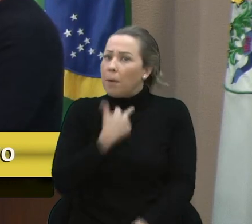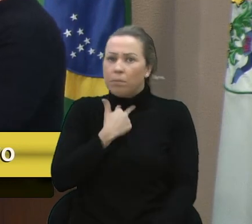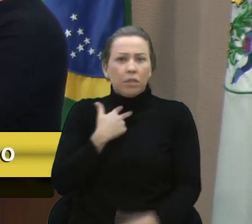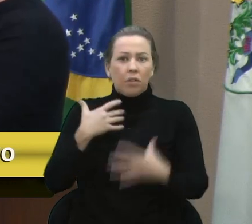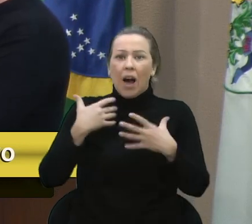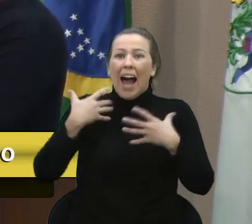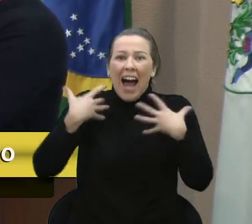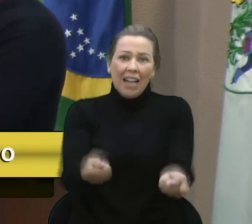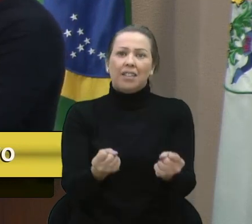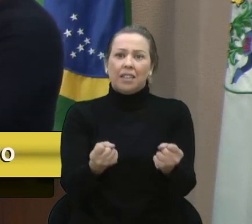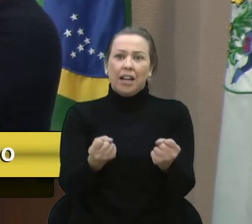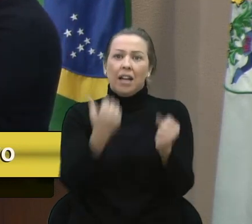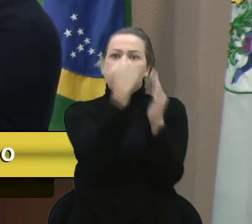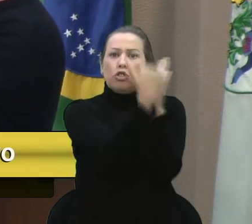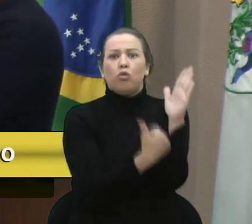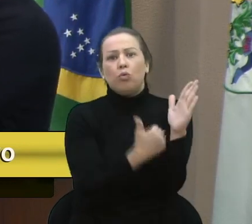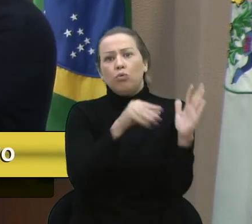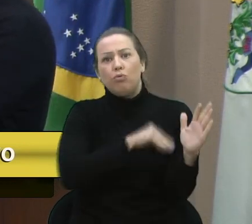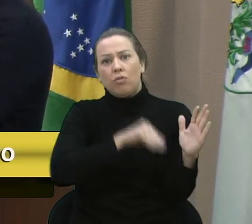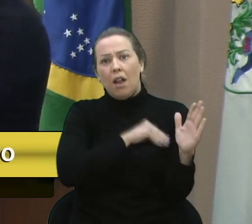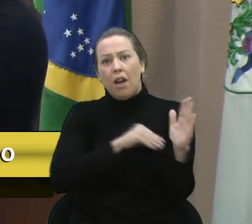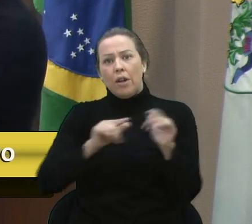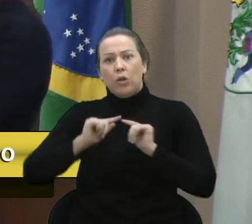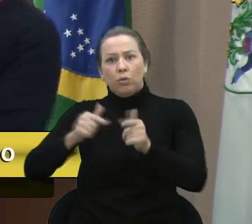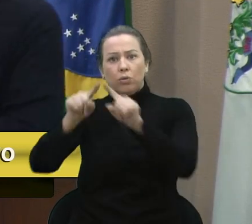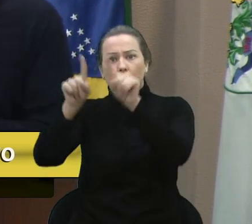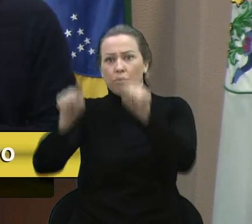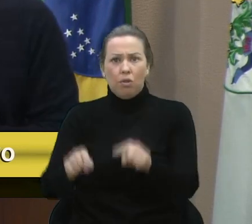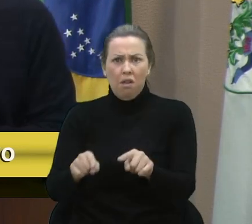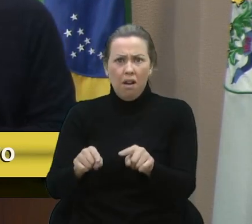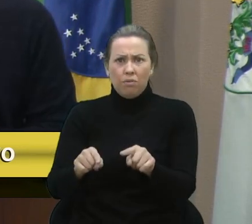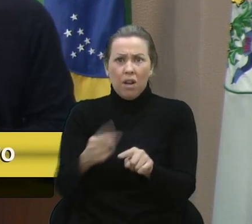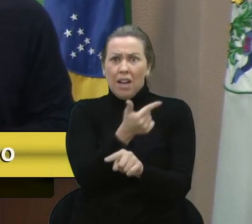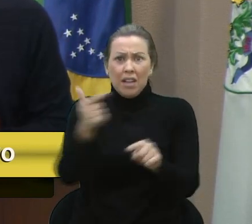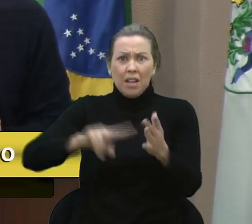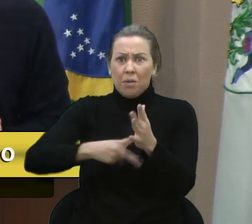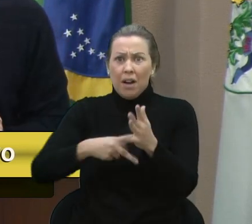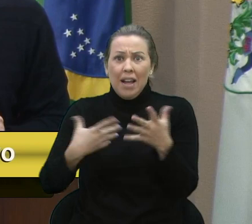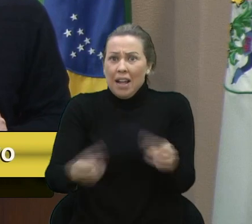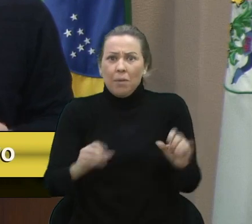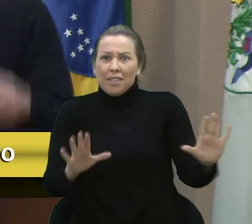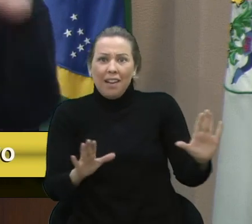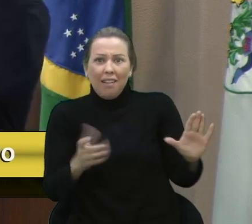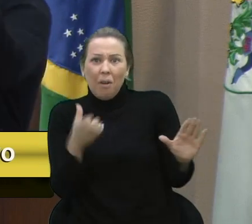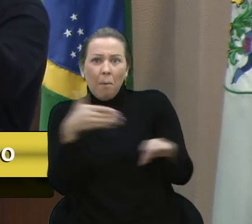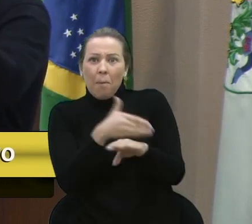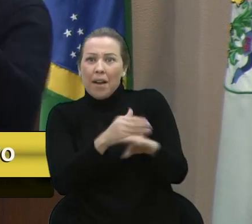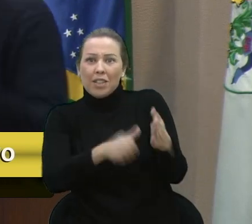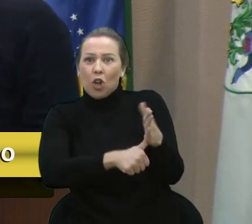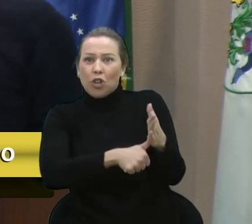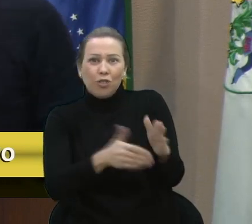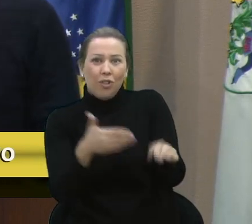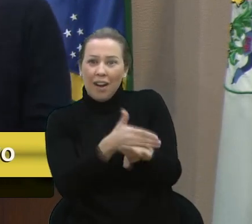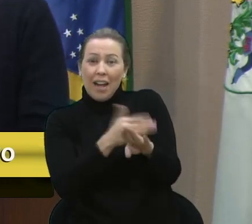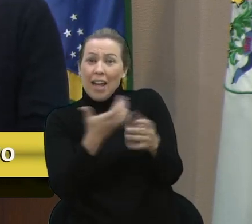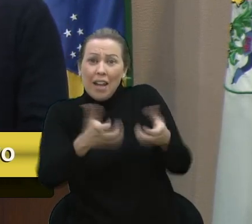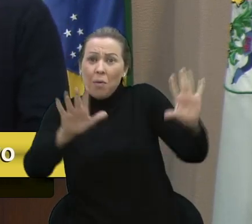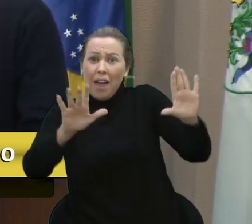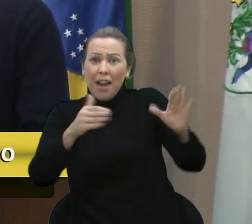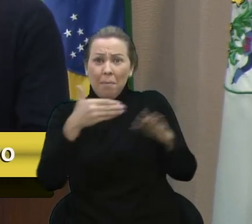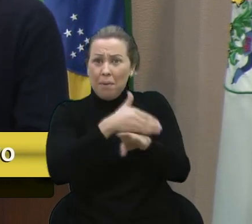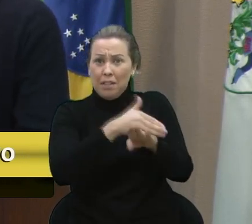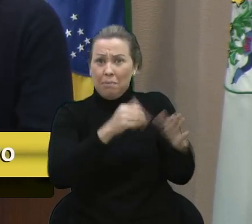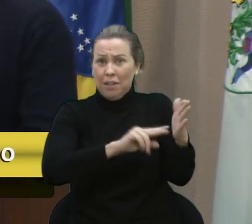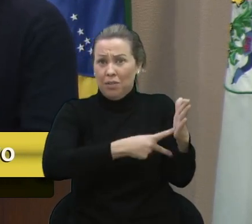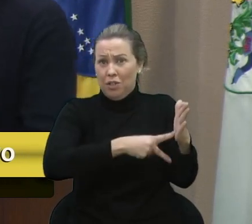nós aceitar que haverá desconto dos trabalhadores que nem sindicalizados são e que não querem participar desse